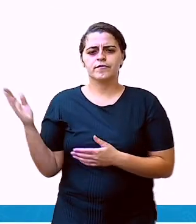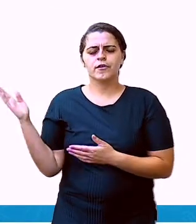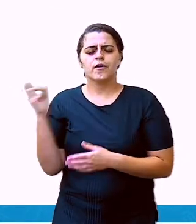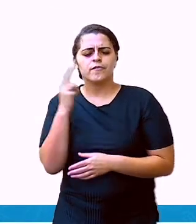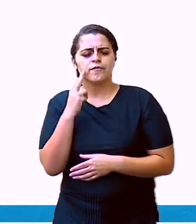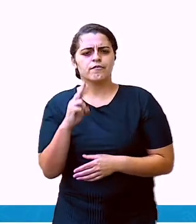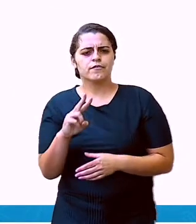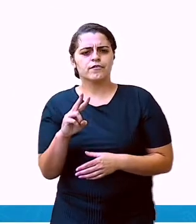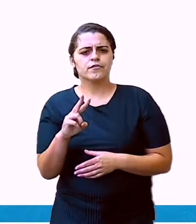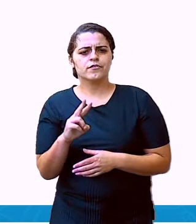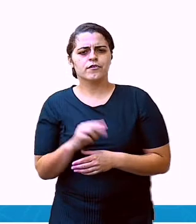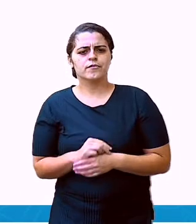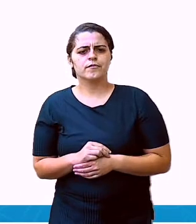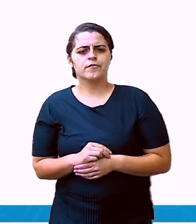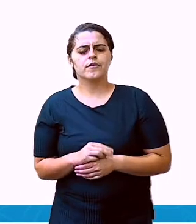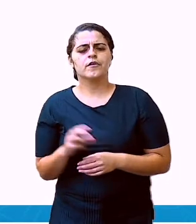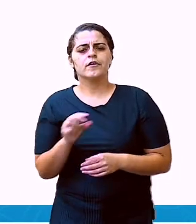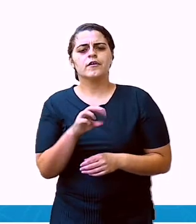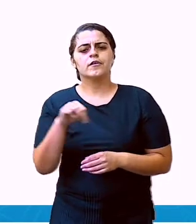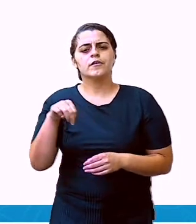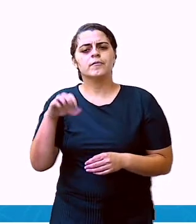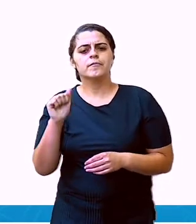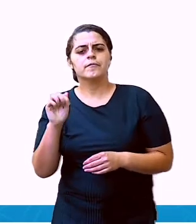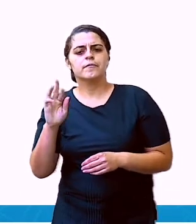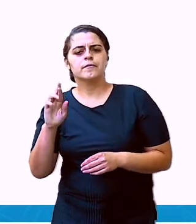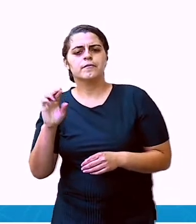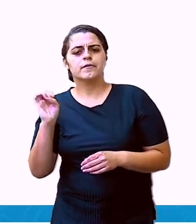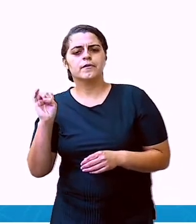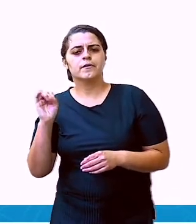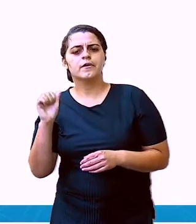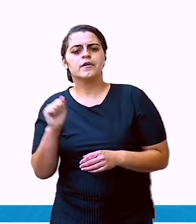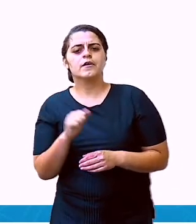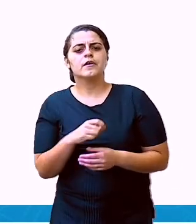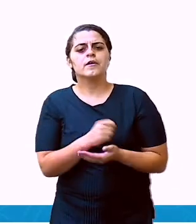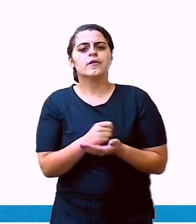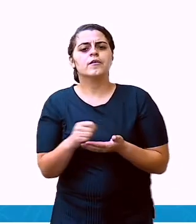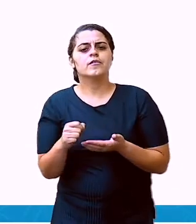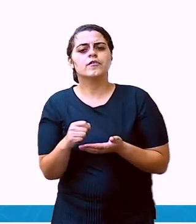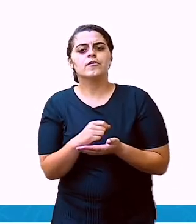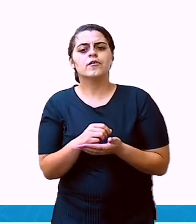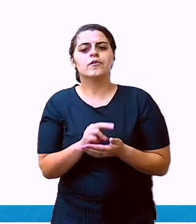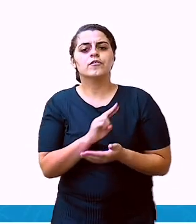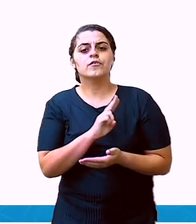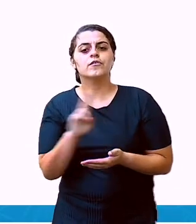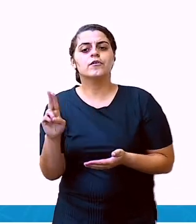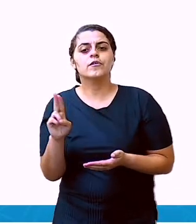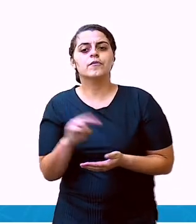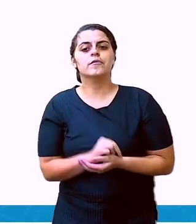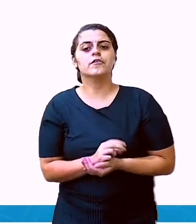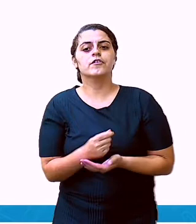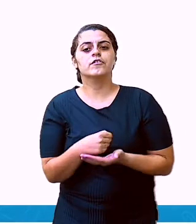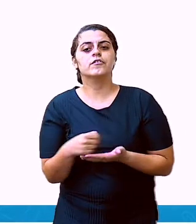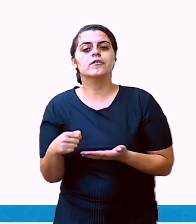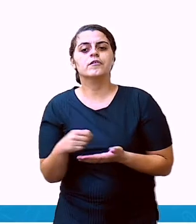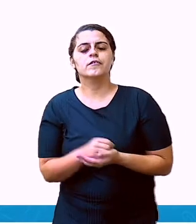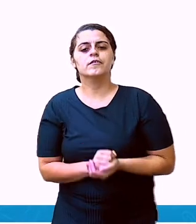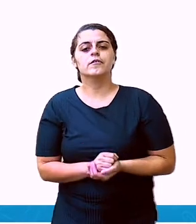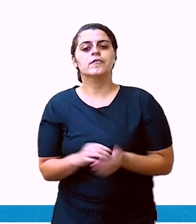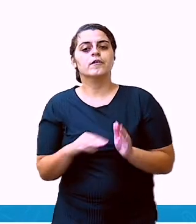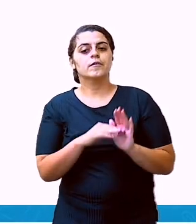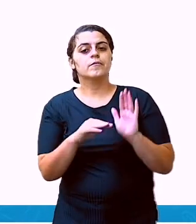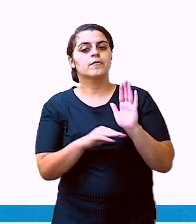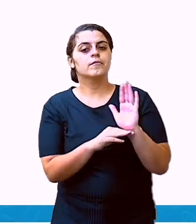Observe aí que Maria é o nome de quem escreveu o bilhete. Este nome vem